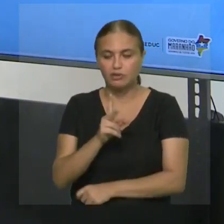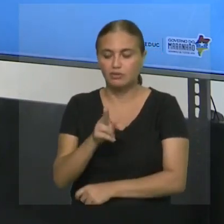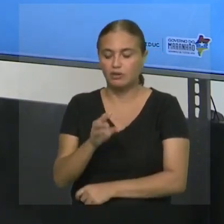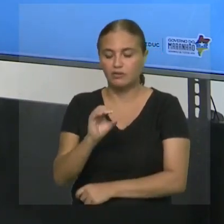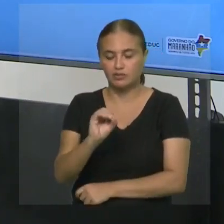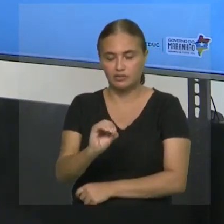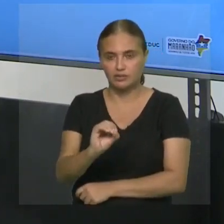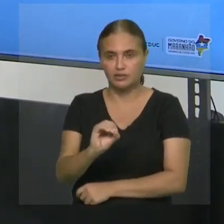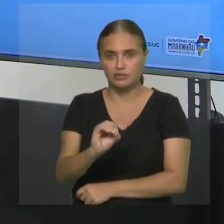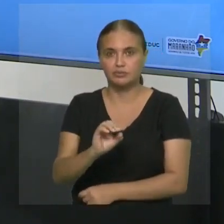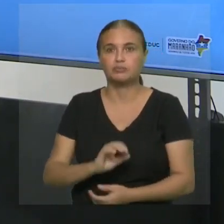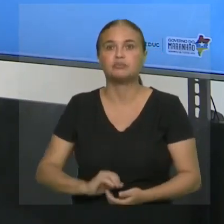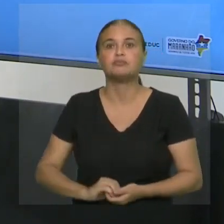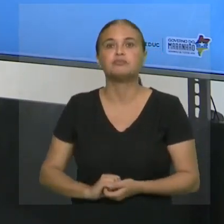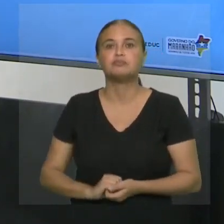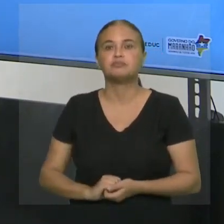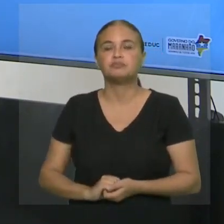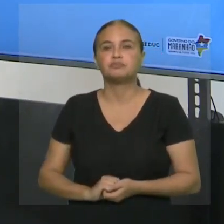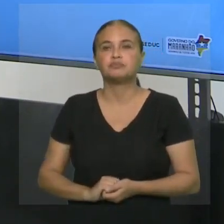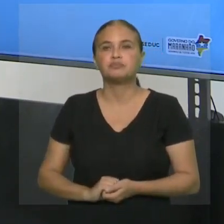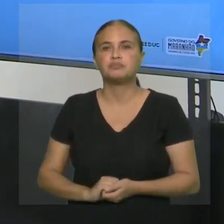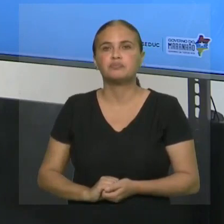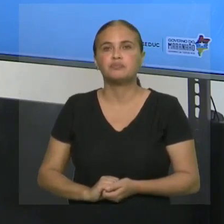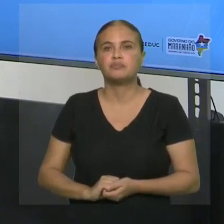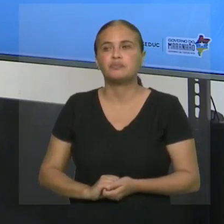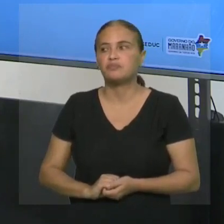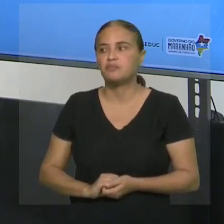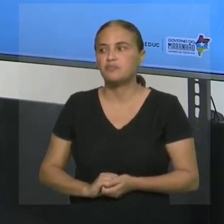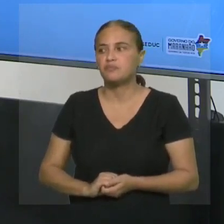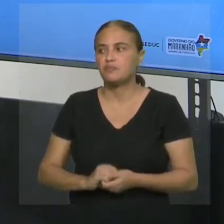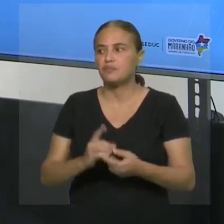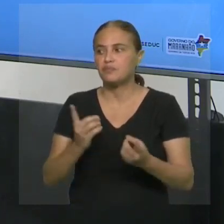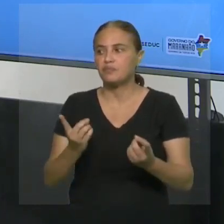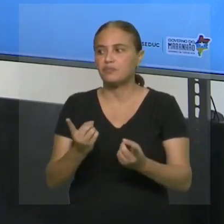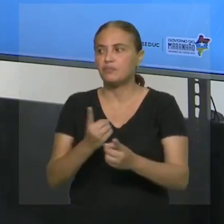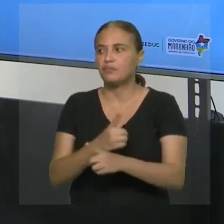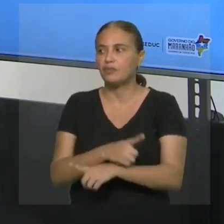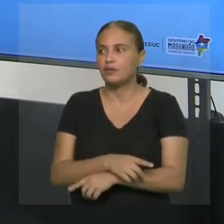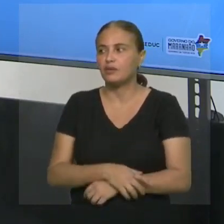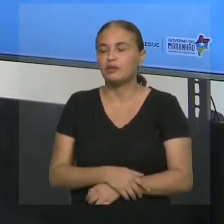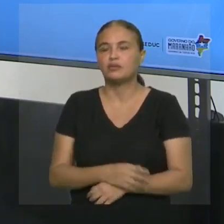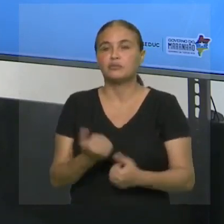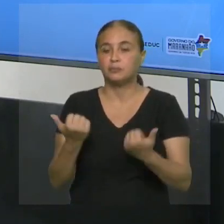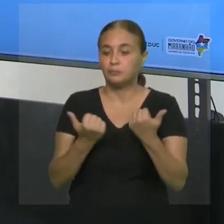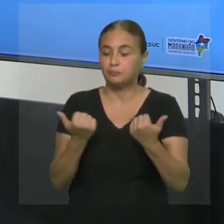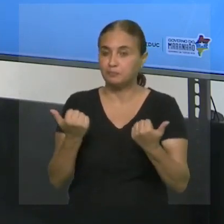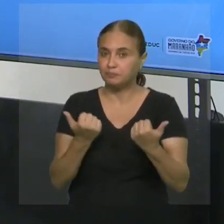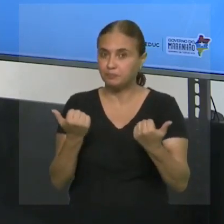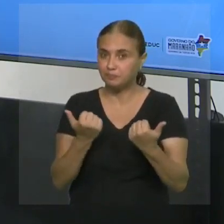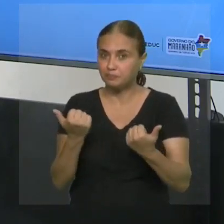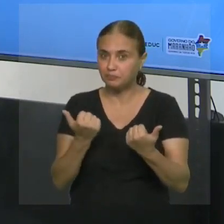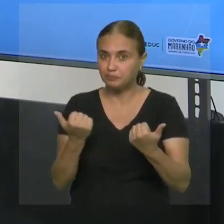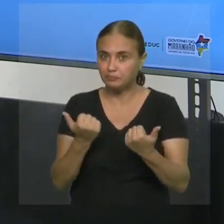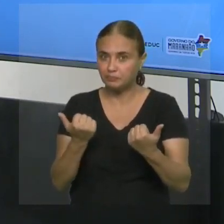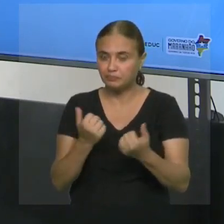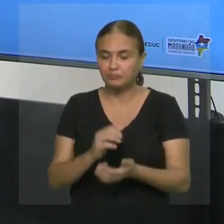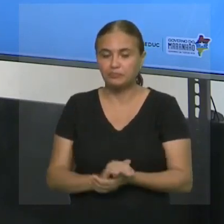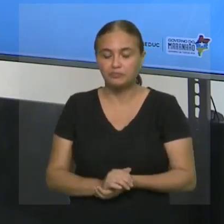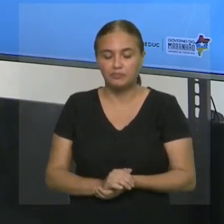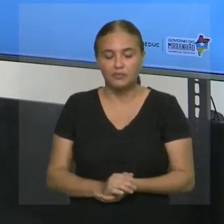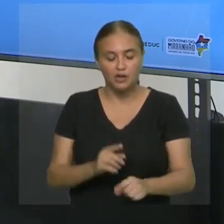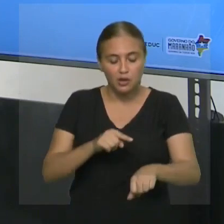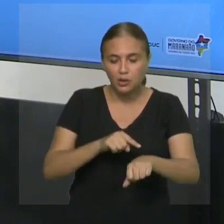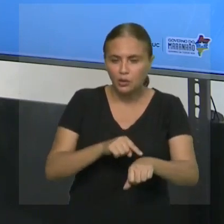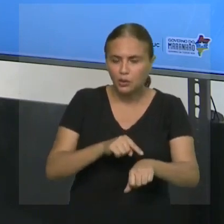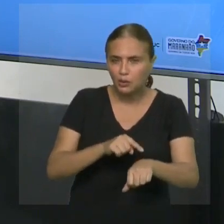Aí, a gente tem o seguinte. Adição de três ou mais números inteiros. Quando aparece aquela expressãozinha. Na parte dois dessa